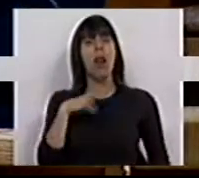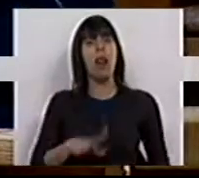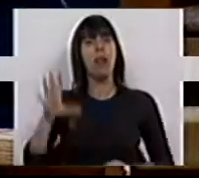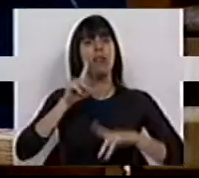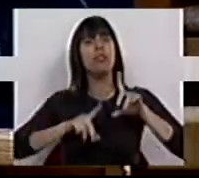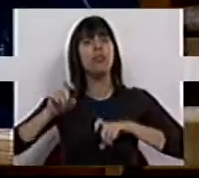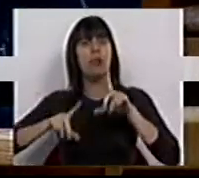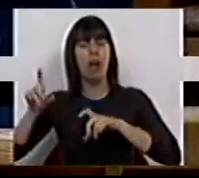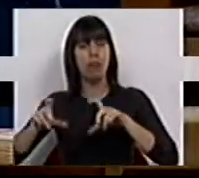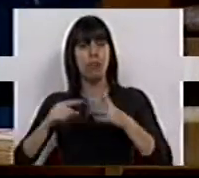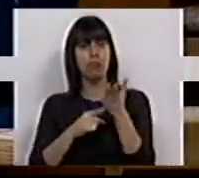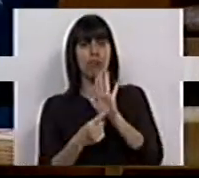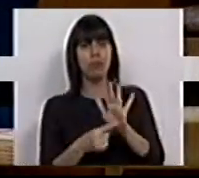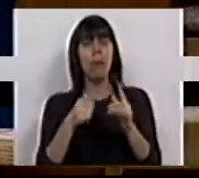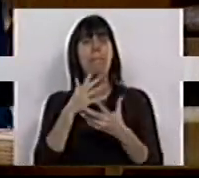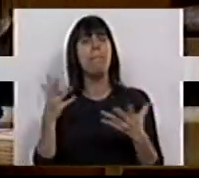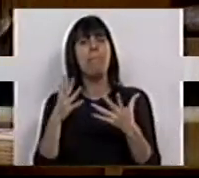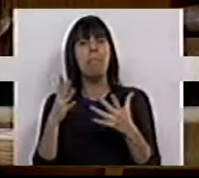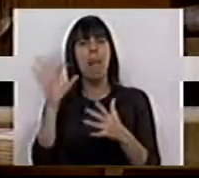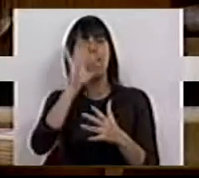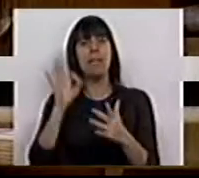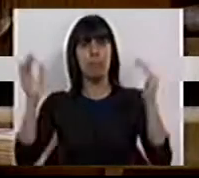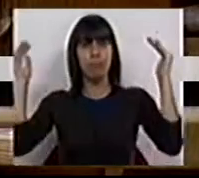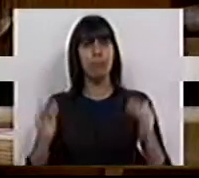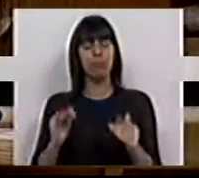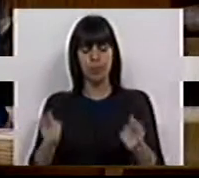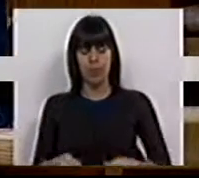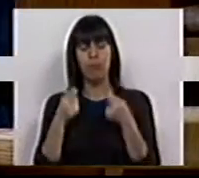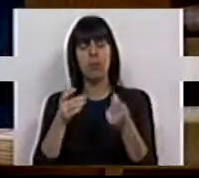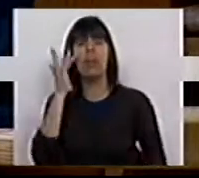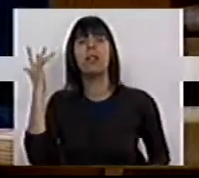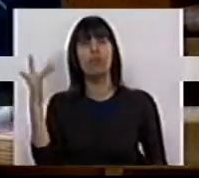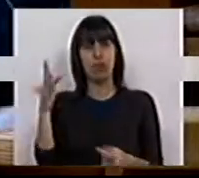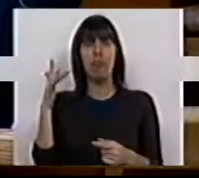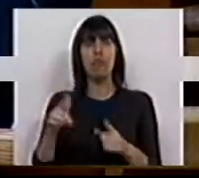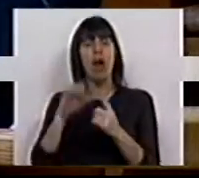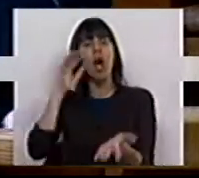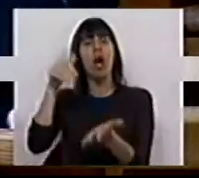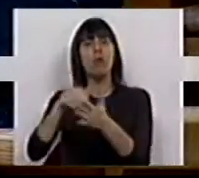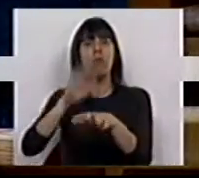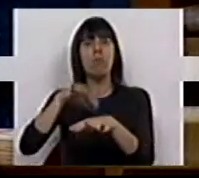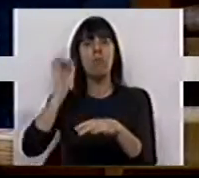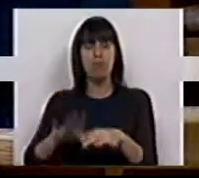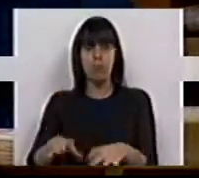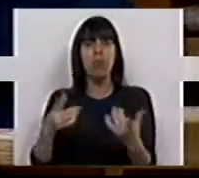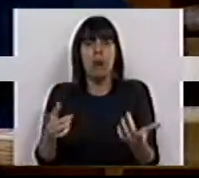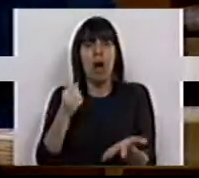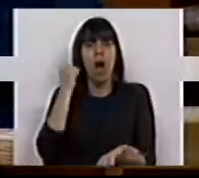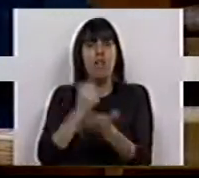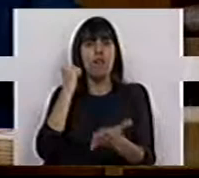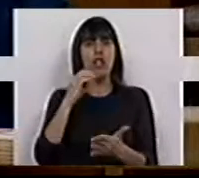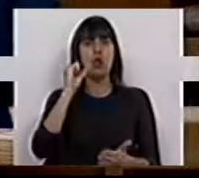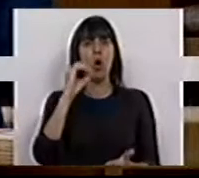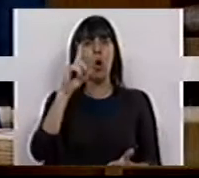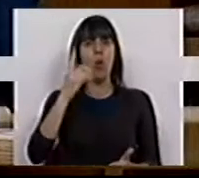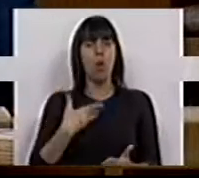de Estatística veio a dizer-nos que a maior fatia do diminuto investimento estrangeiro é o resultado dos pantanoses vistos gold